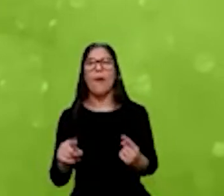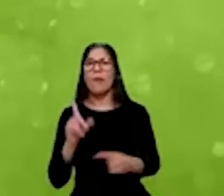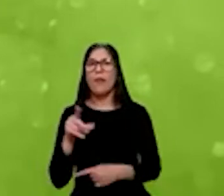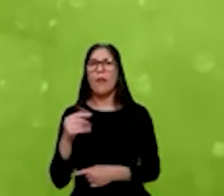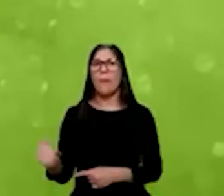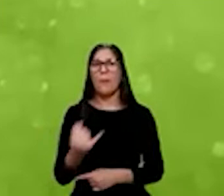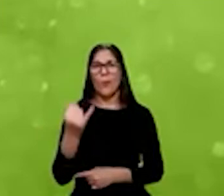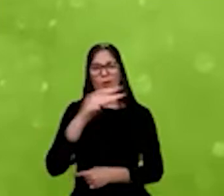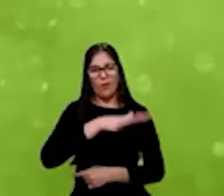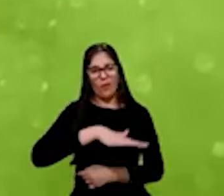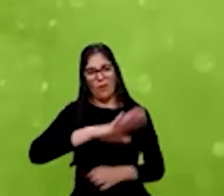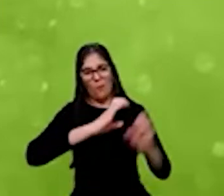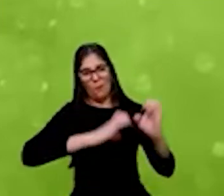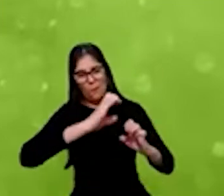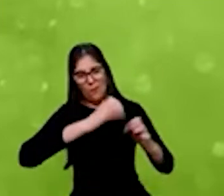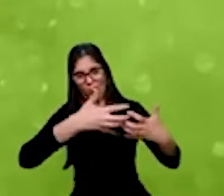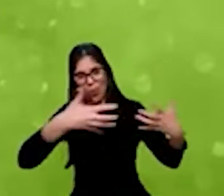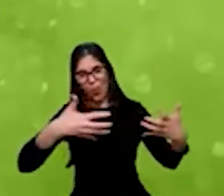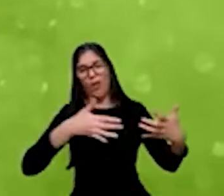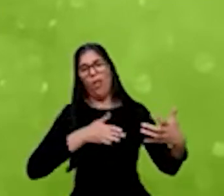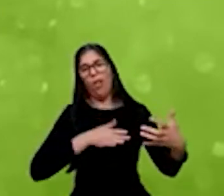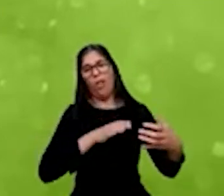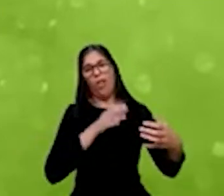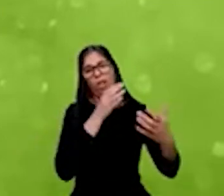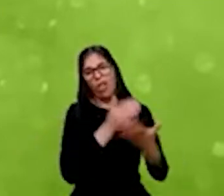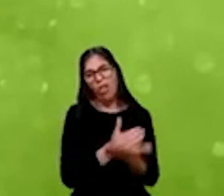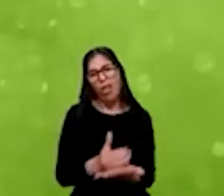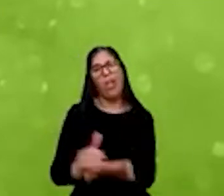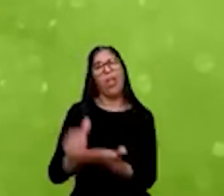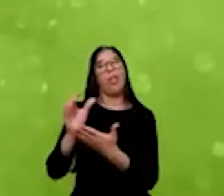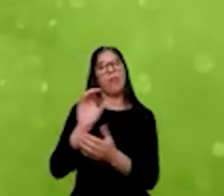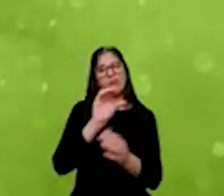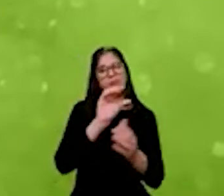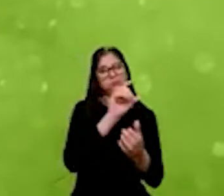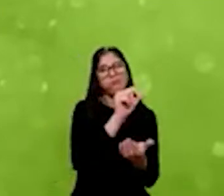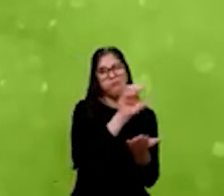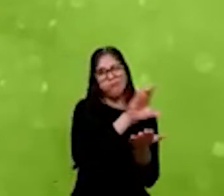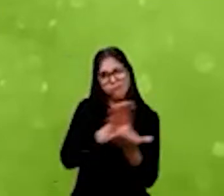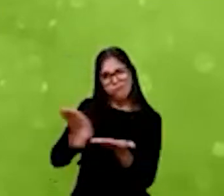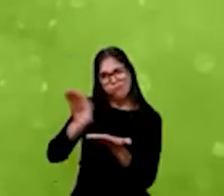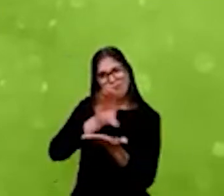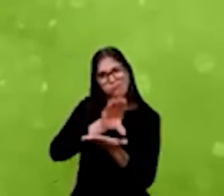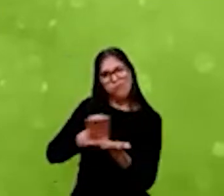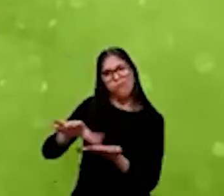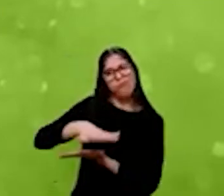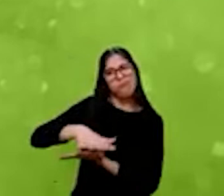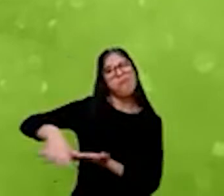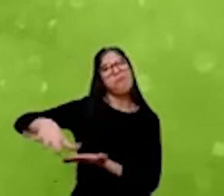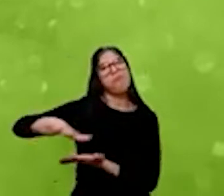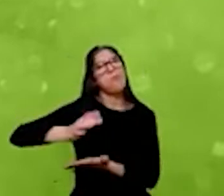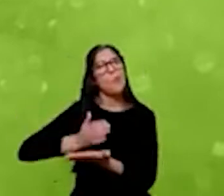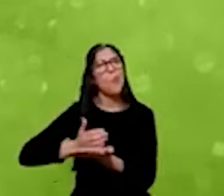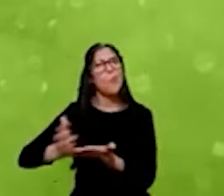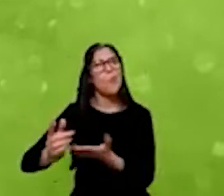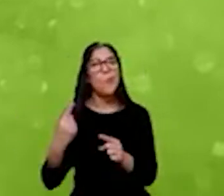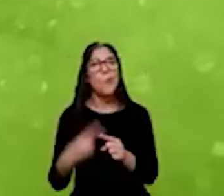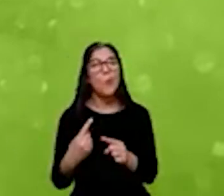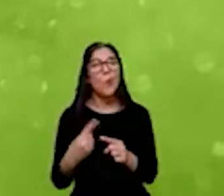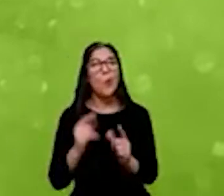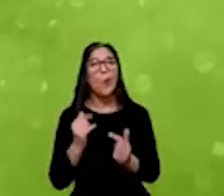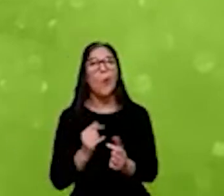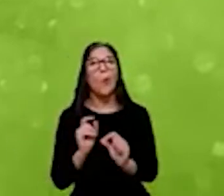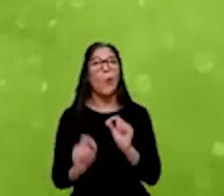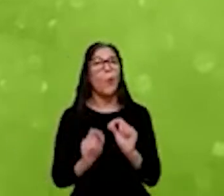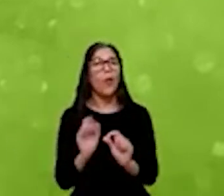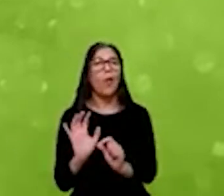empresas entrarem nesse mercado, entrar nos fundos de capital semente, porque eles passam a ter acesso a